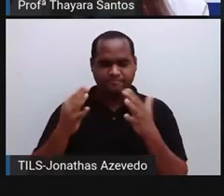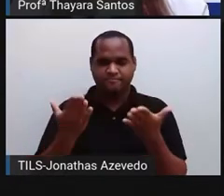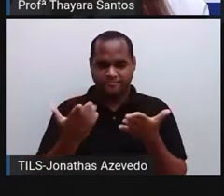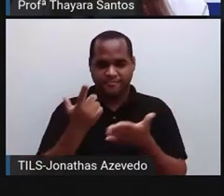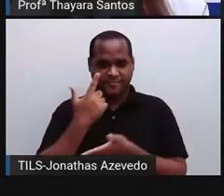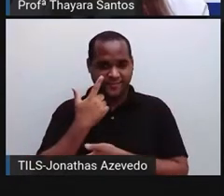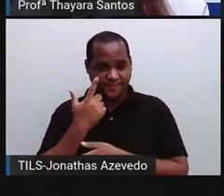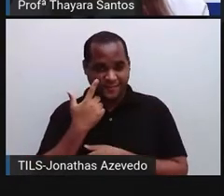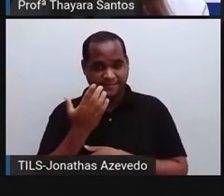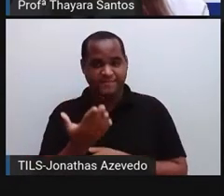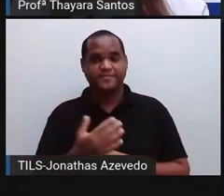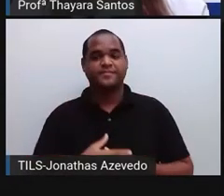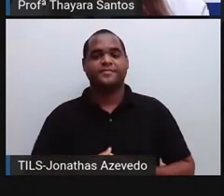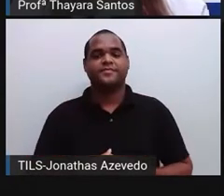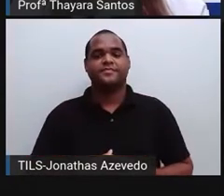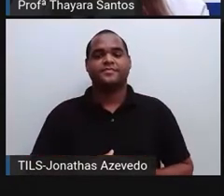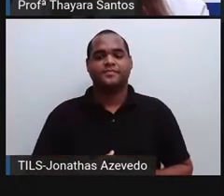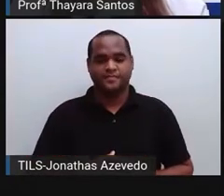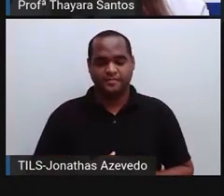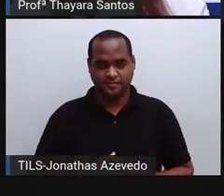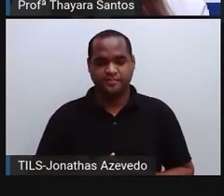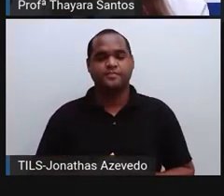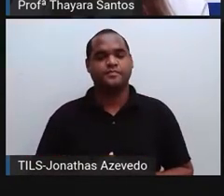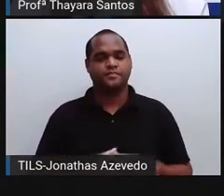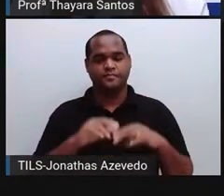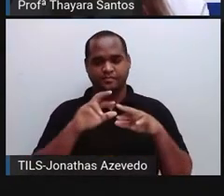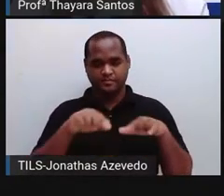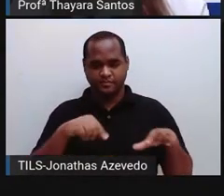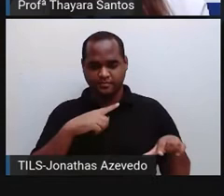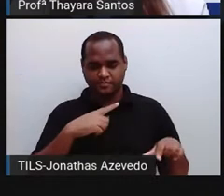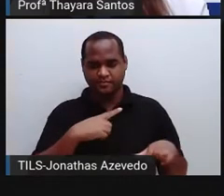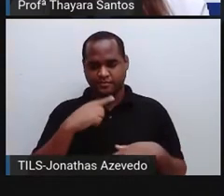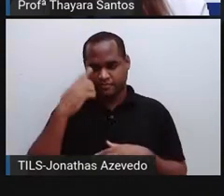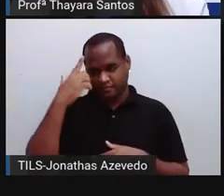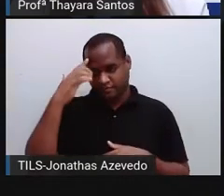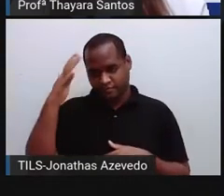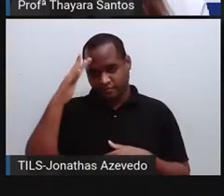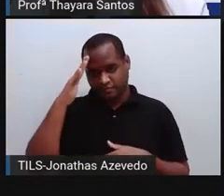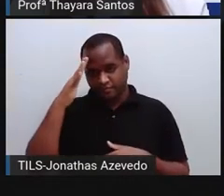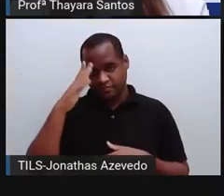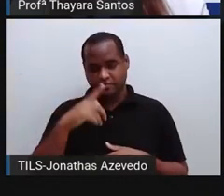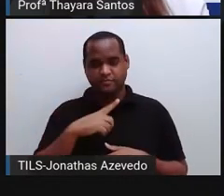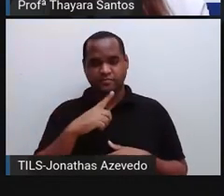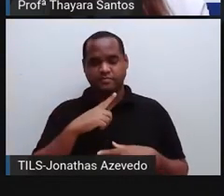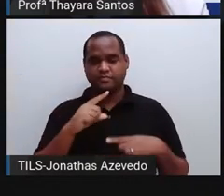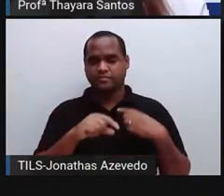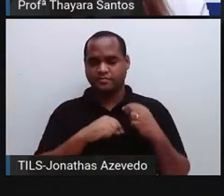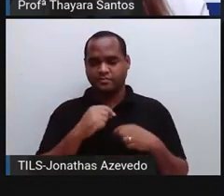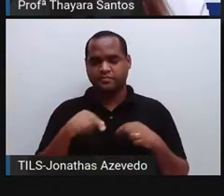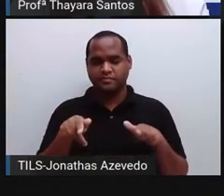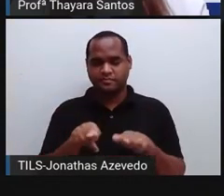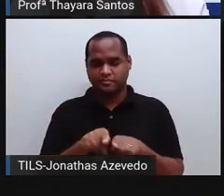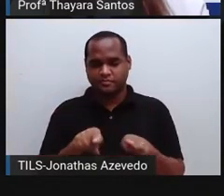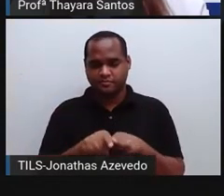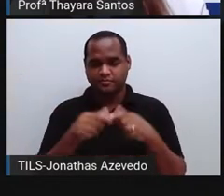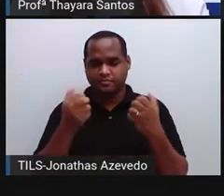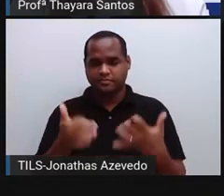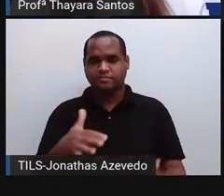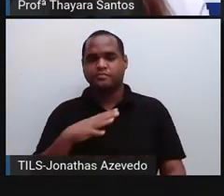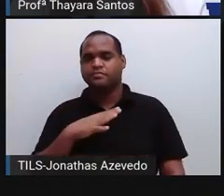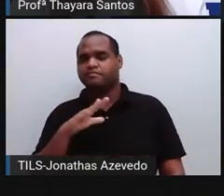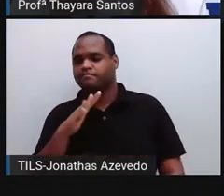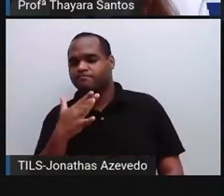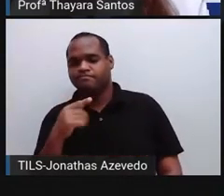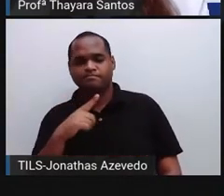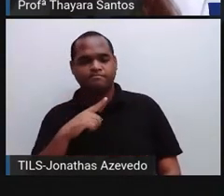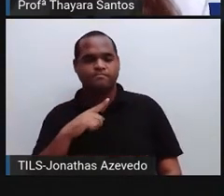estão vendo, né? Toda essa região aqui é o cérebro. E aqui é que está mais ou menos o nosso sistema